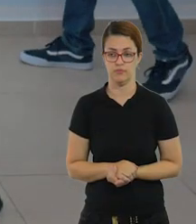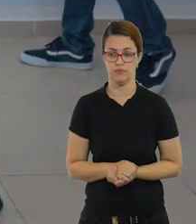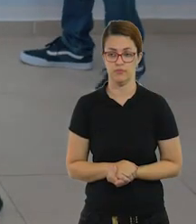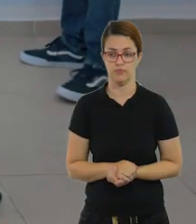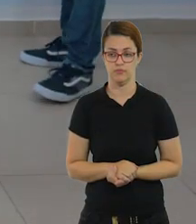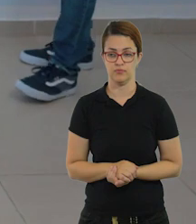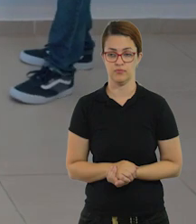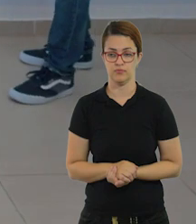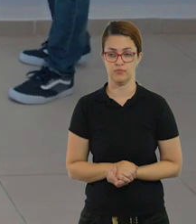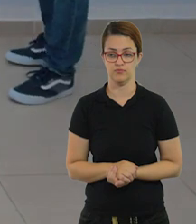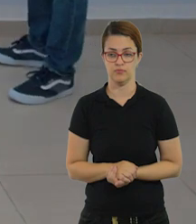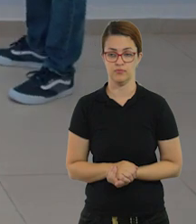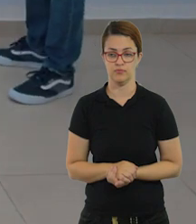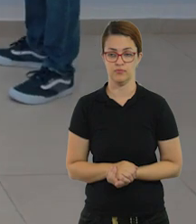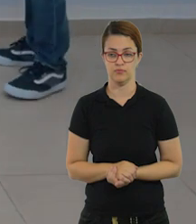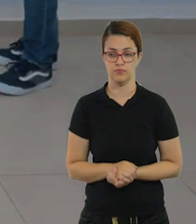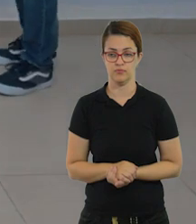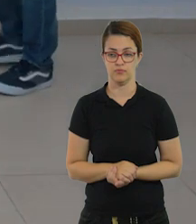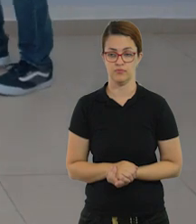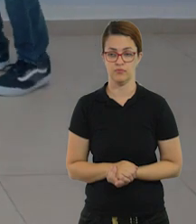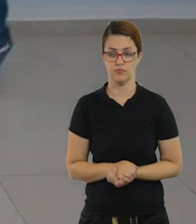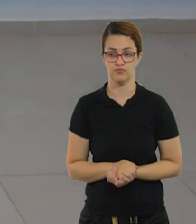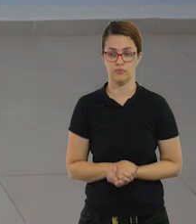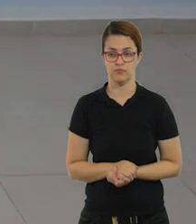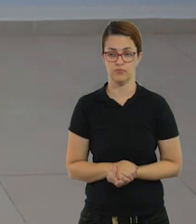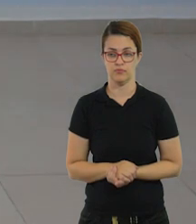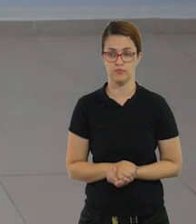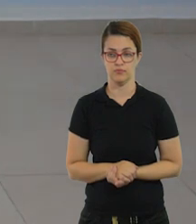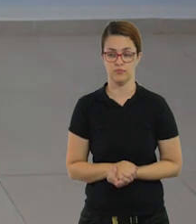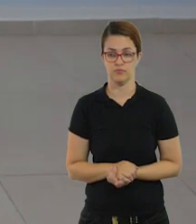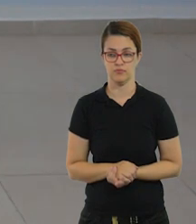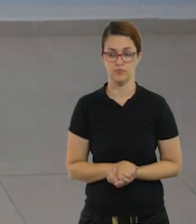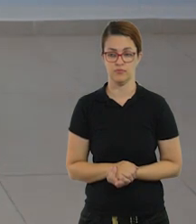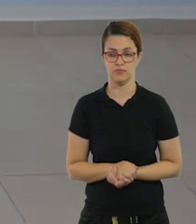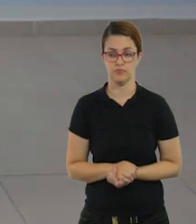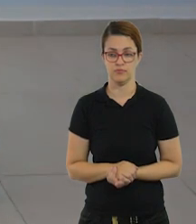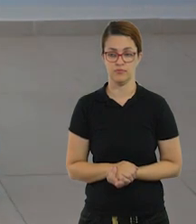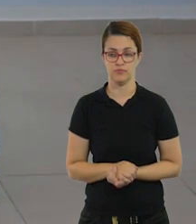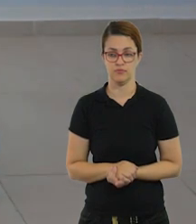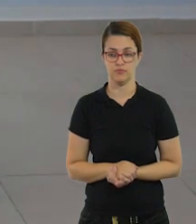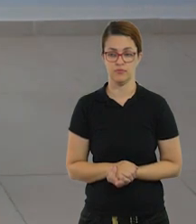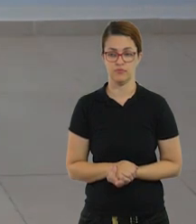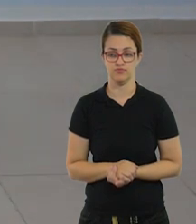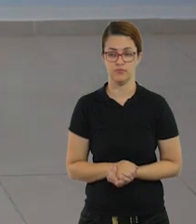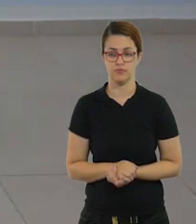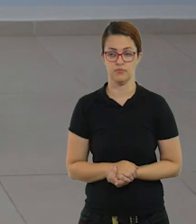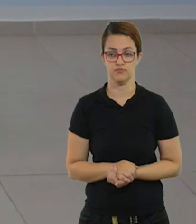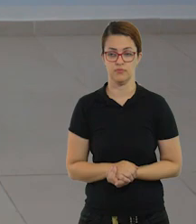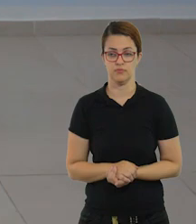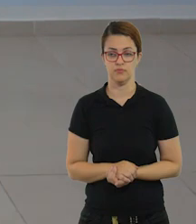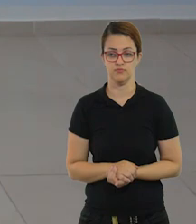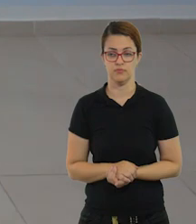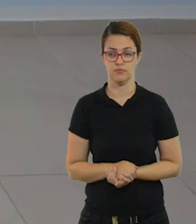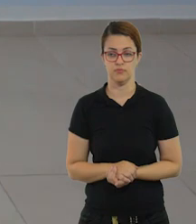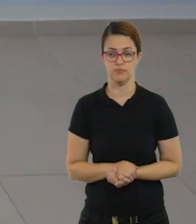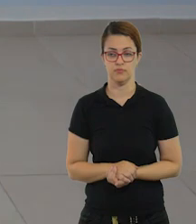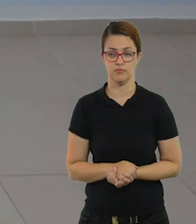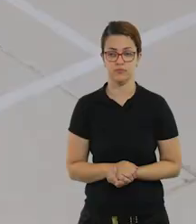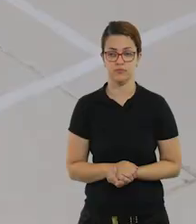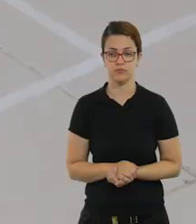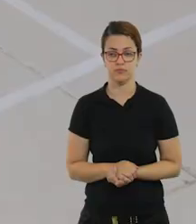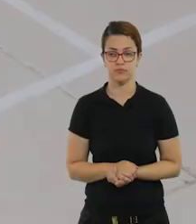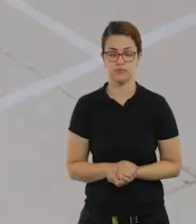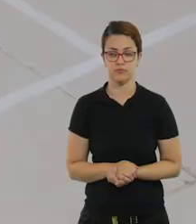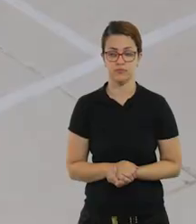Minoê,